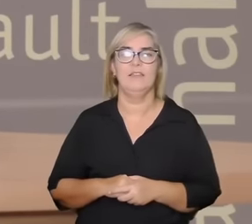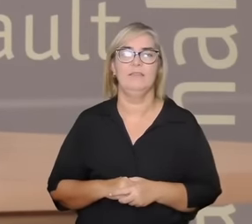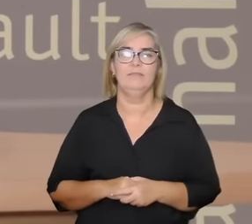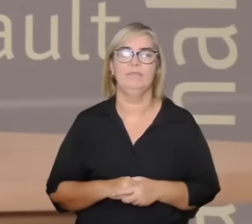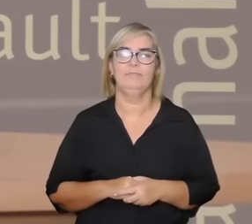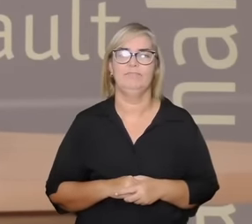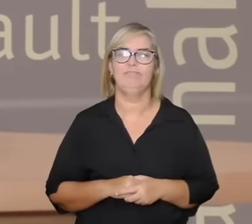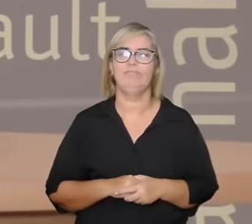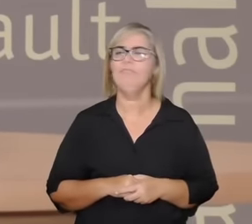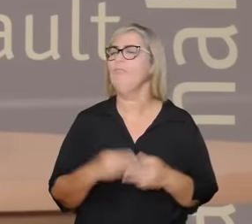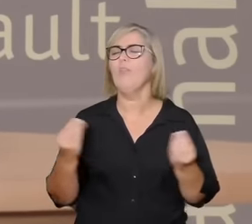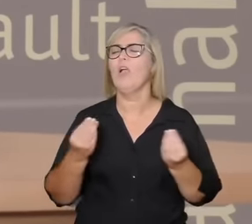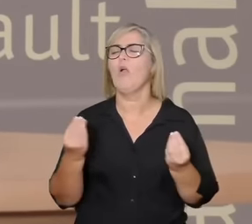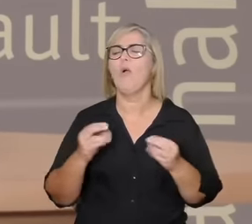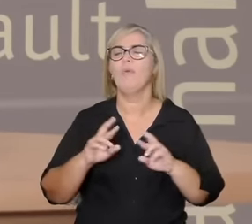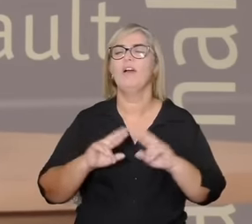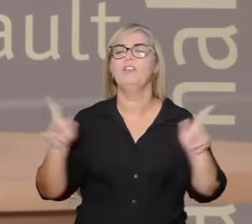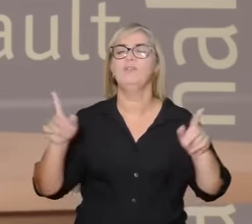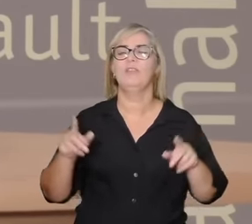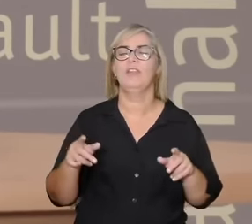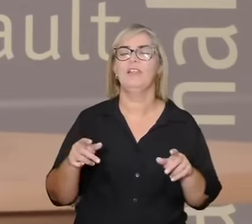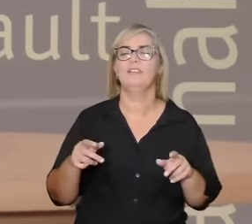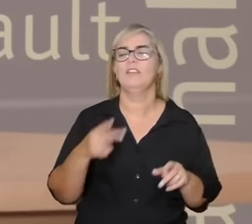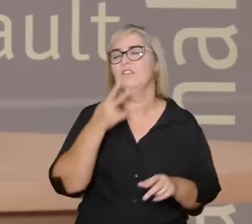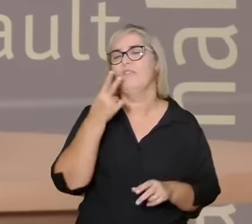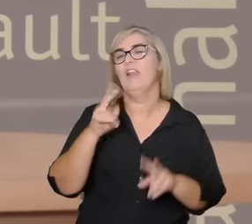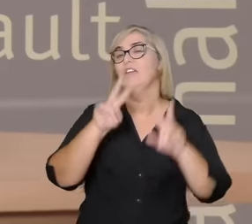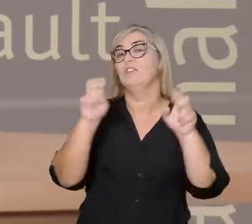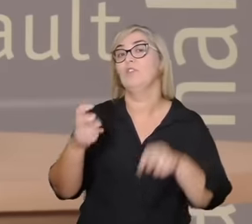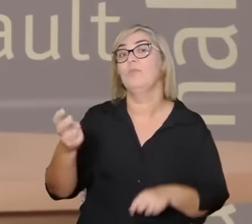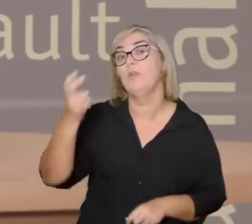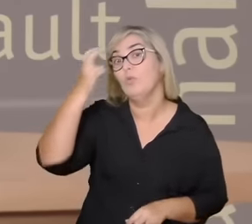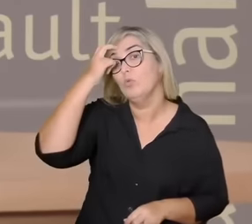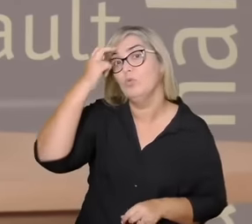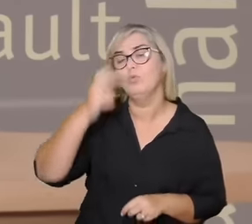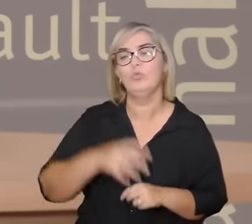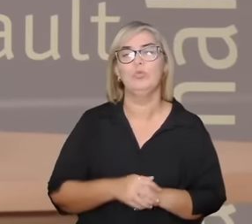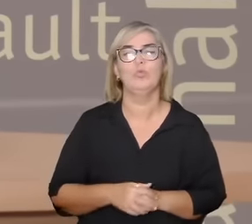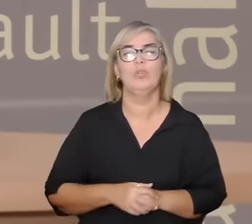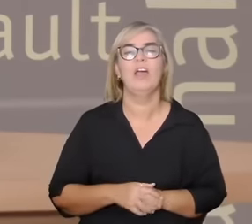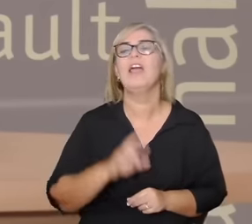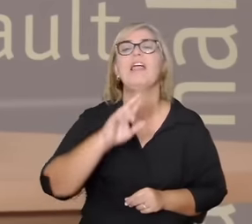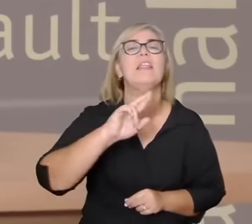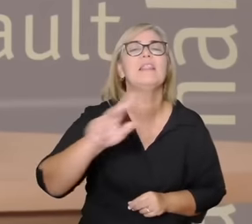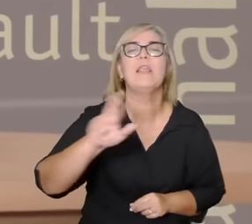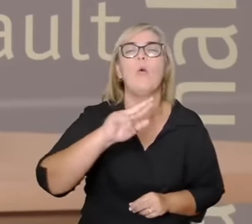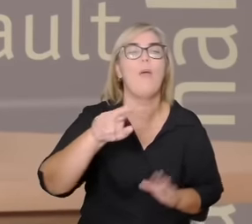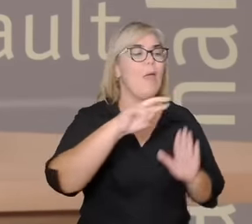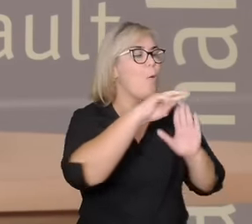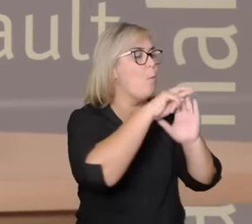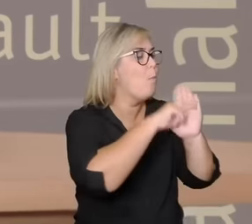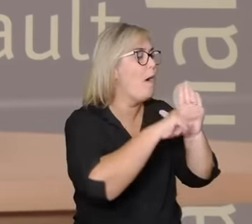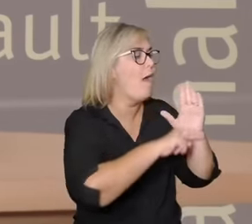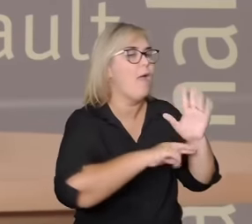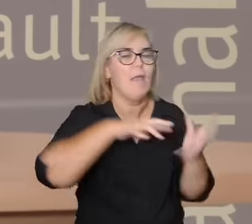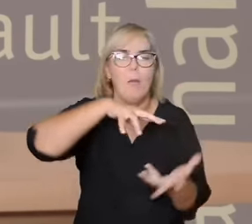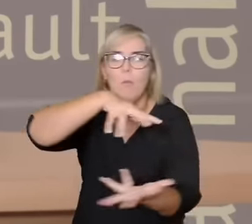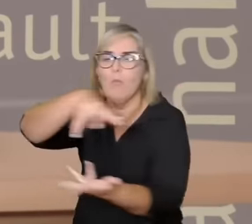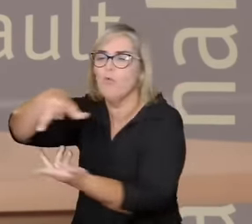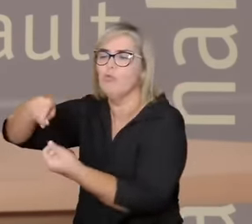quando a fala numa cultura que não é o caso de ser uma regra universal é